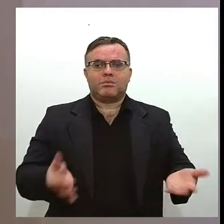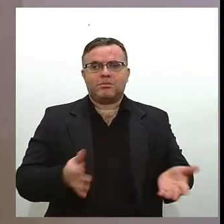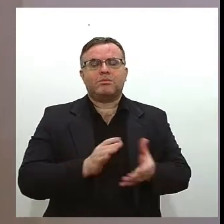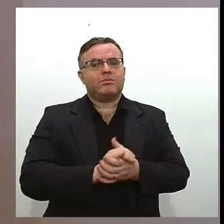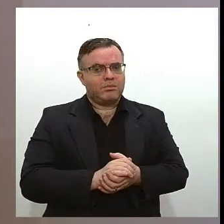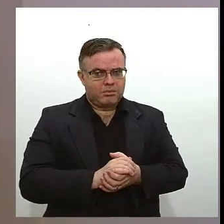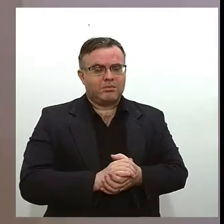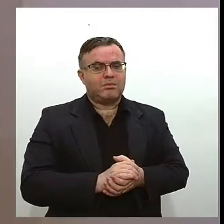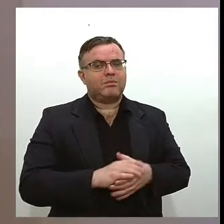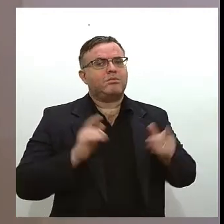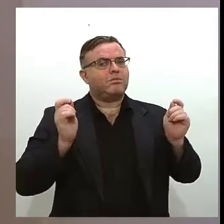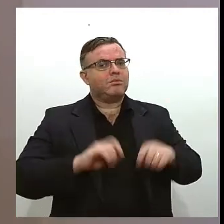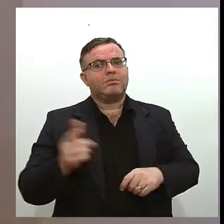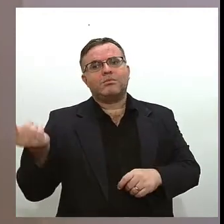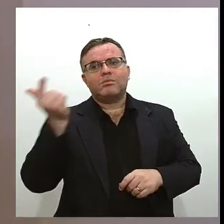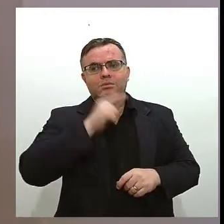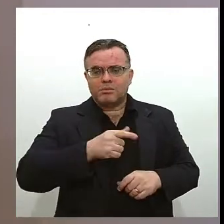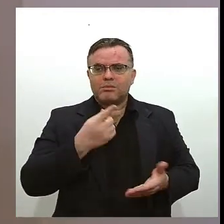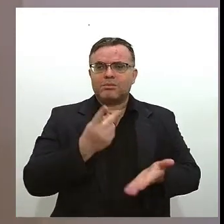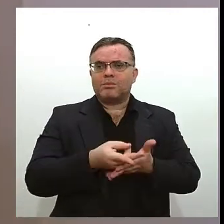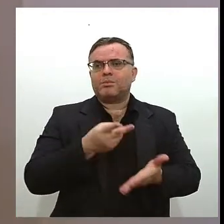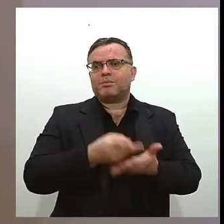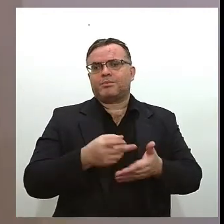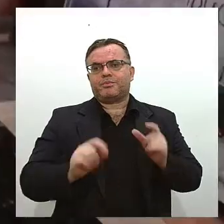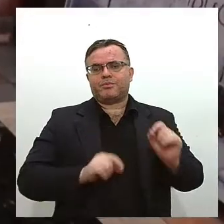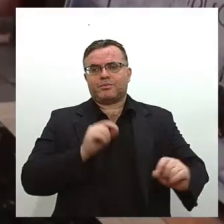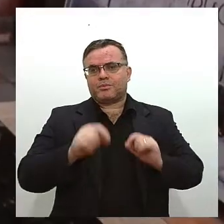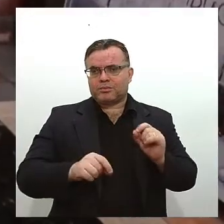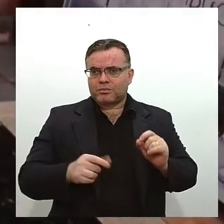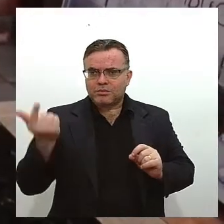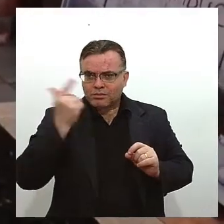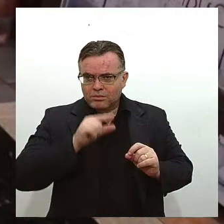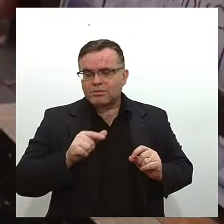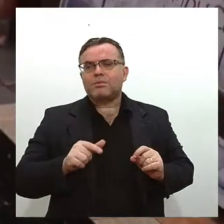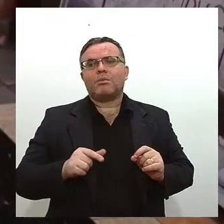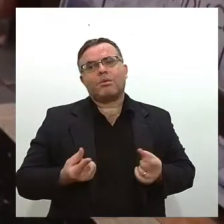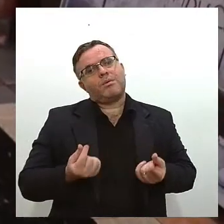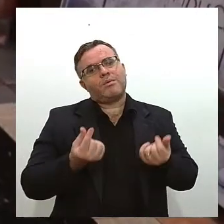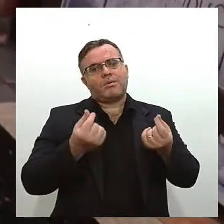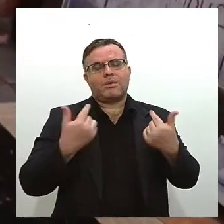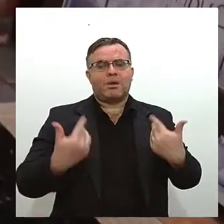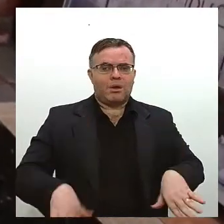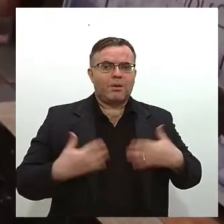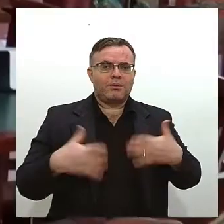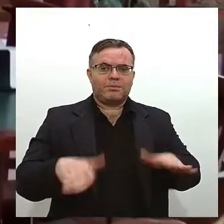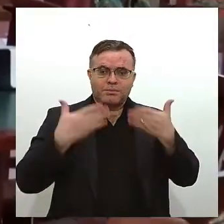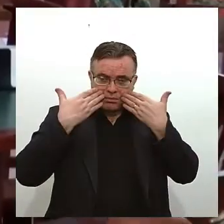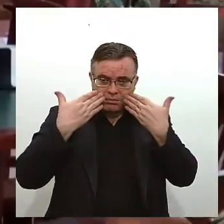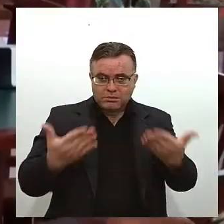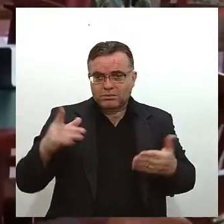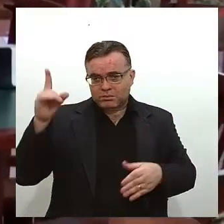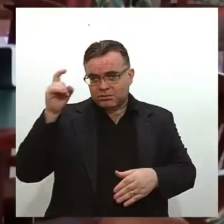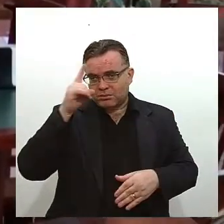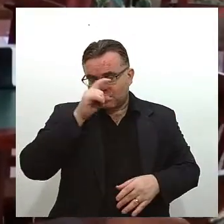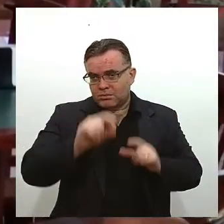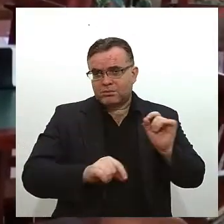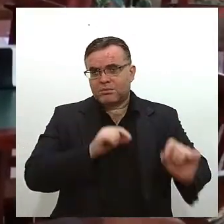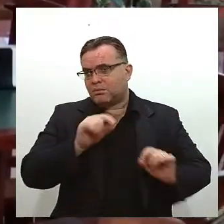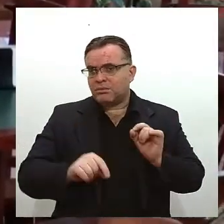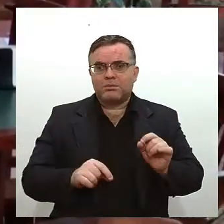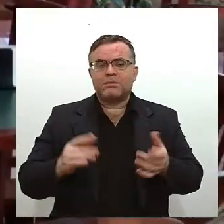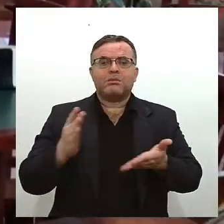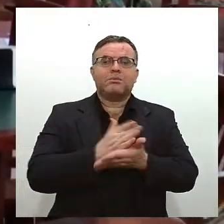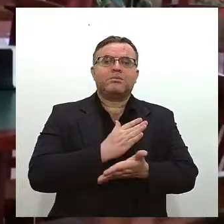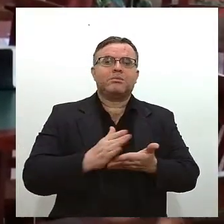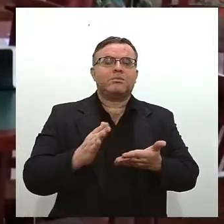para poder garantir a sua operação e obter o seu lucro. E diante das dificuldades alguns empresários pedem